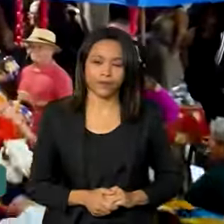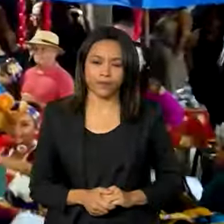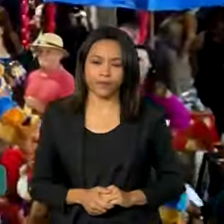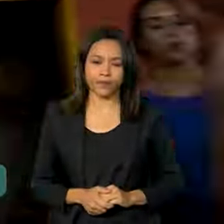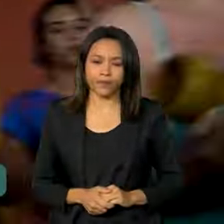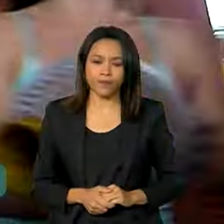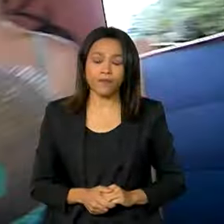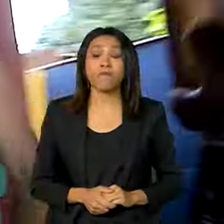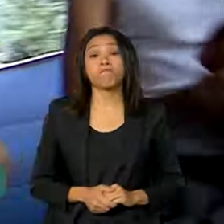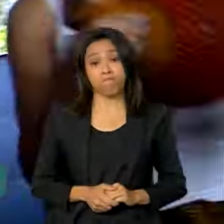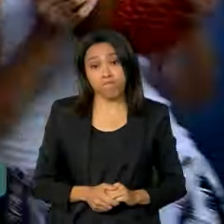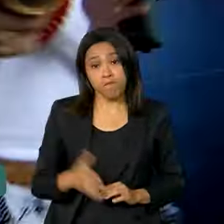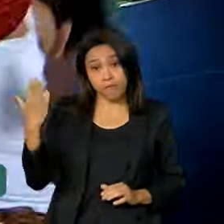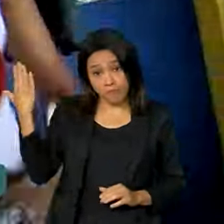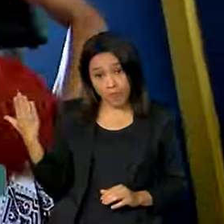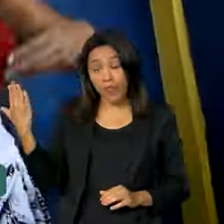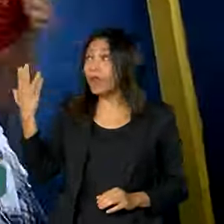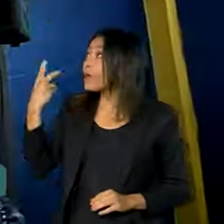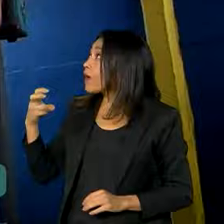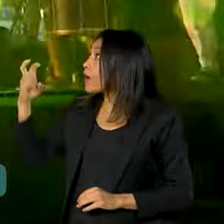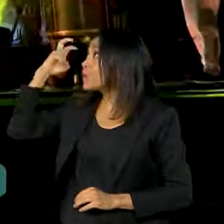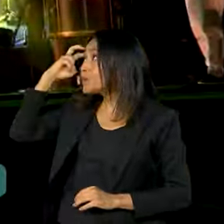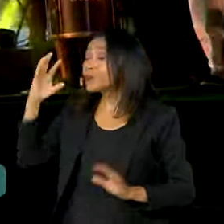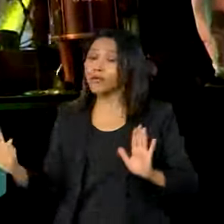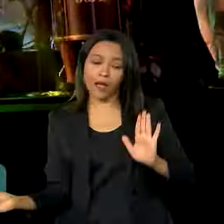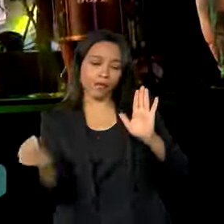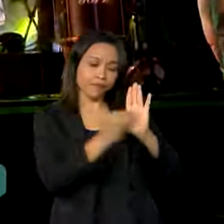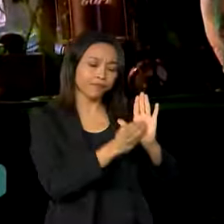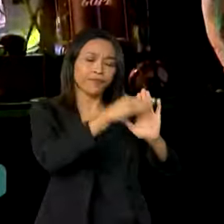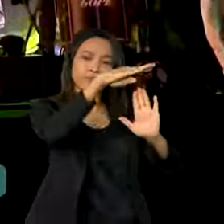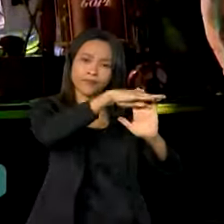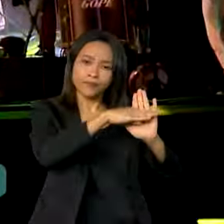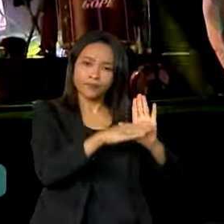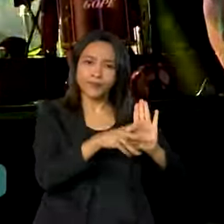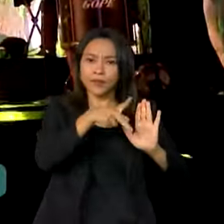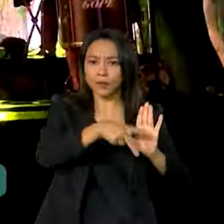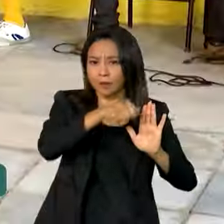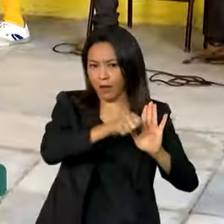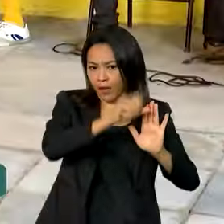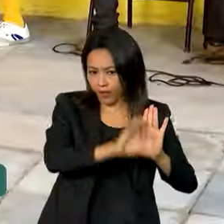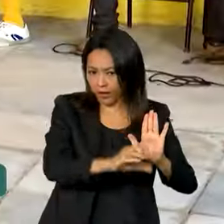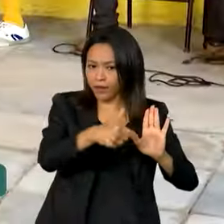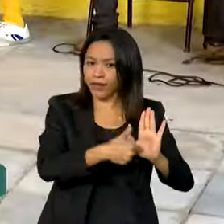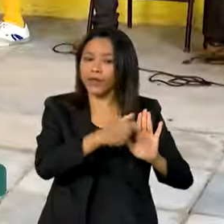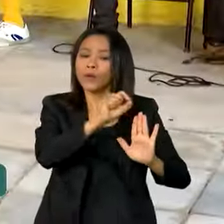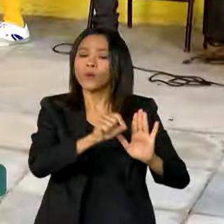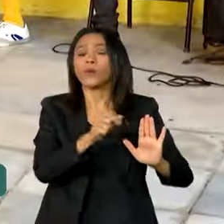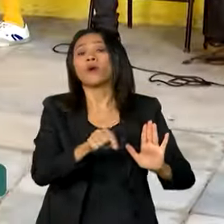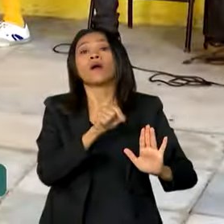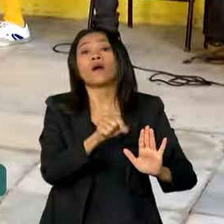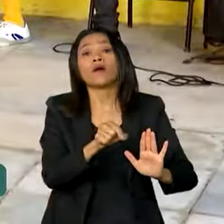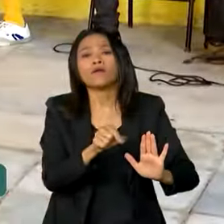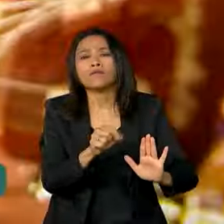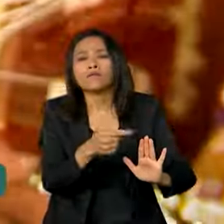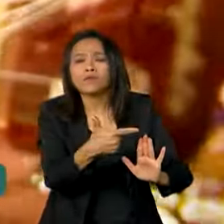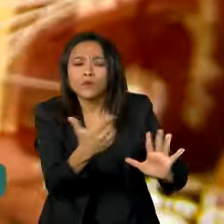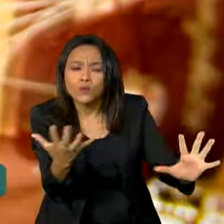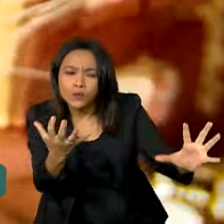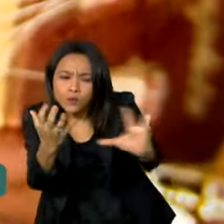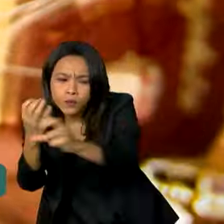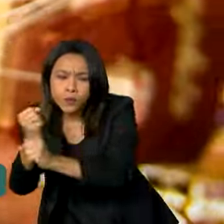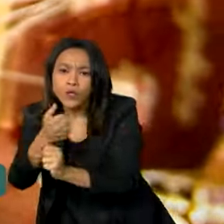E a cultura está no novo PAC, o Programa de Aceleração do Crescimento, com a construção de 250